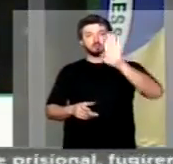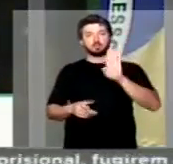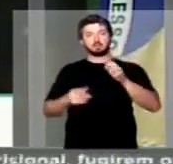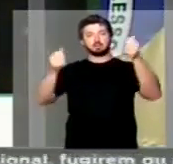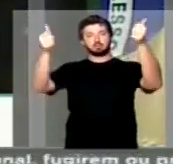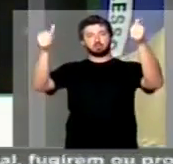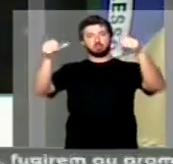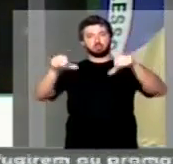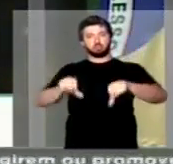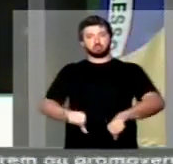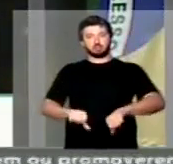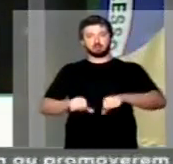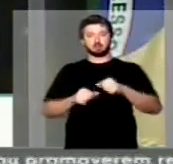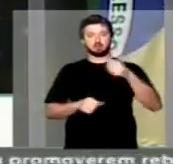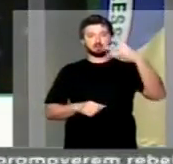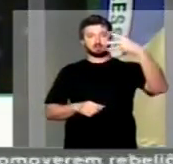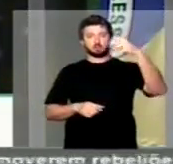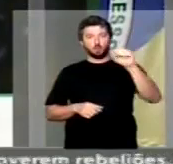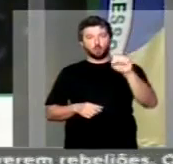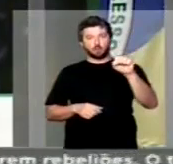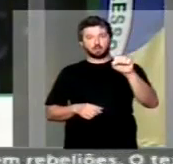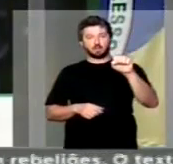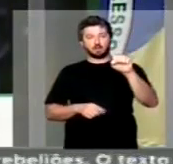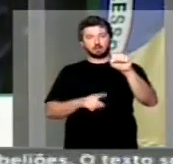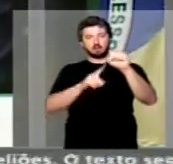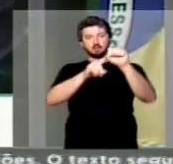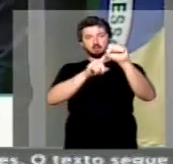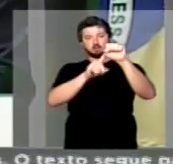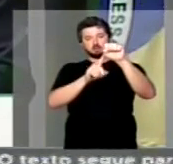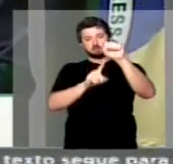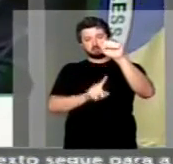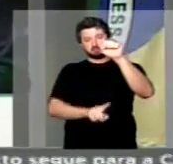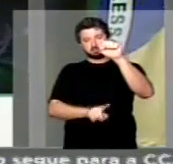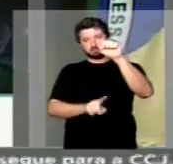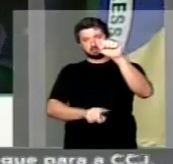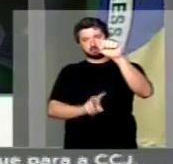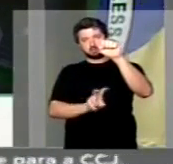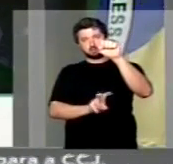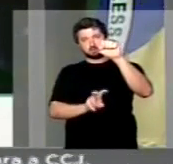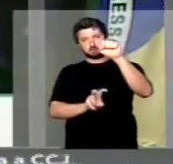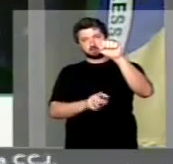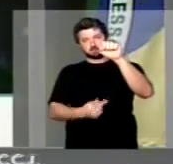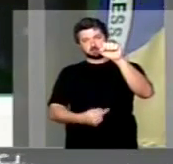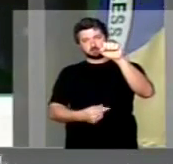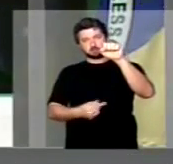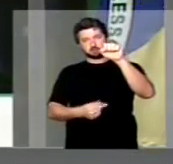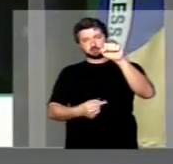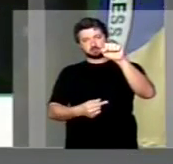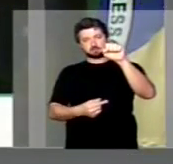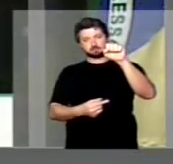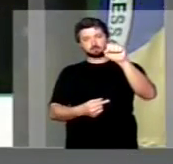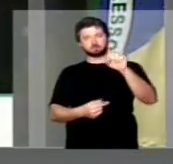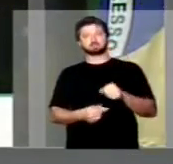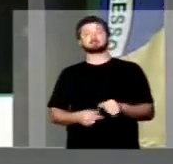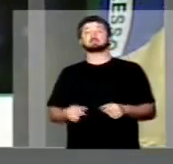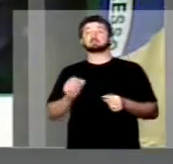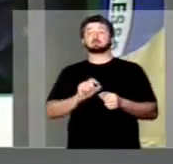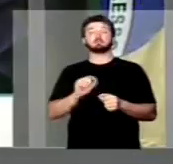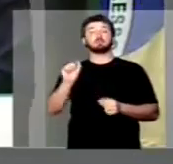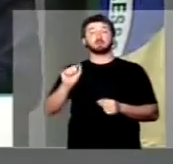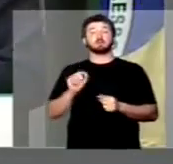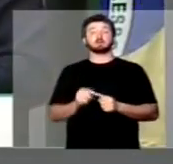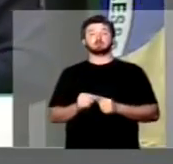despencar da 38ª colocação para a 57ª, trazendo,